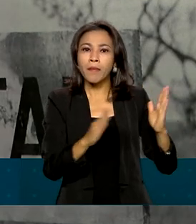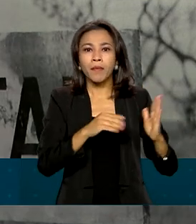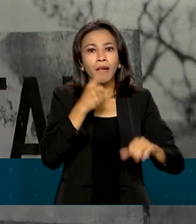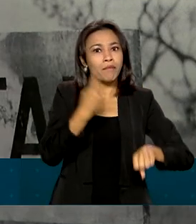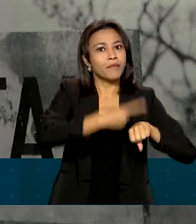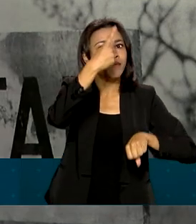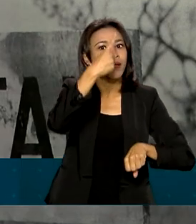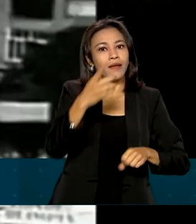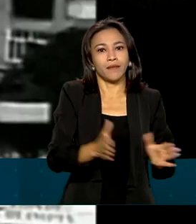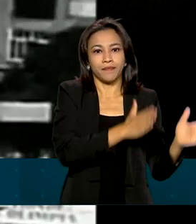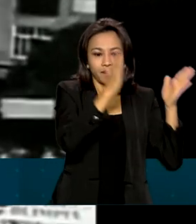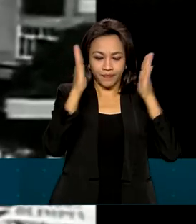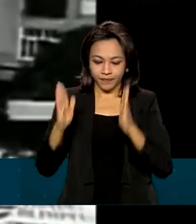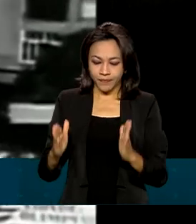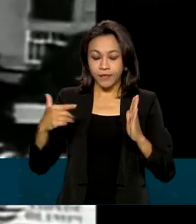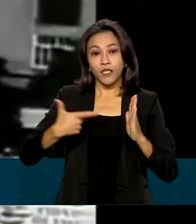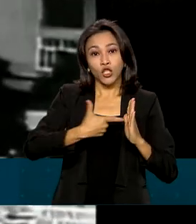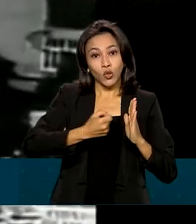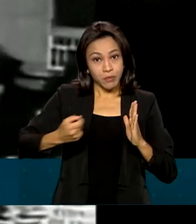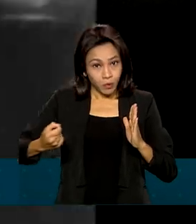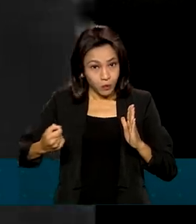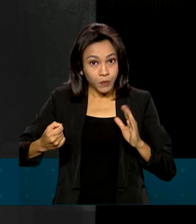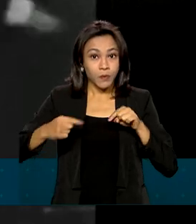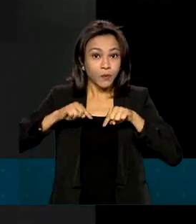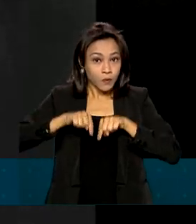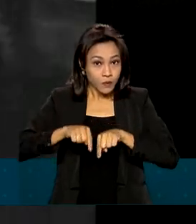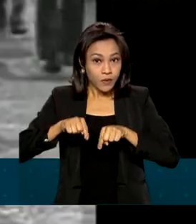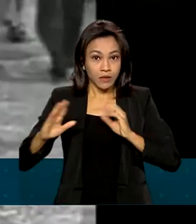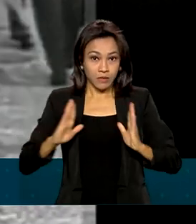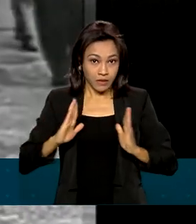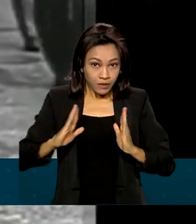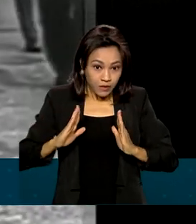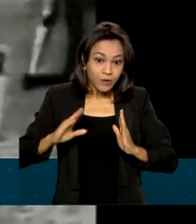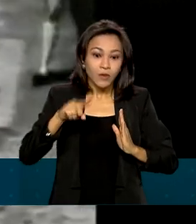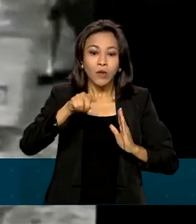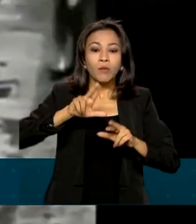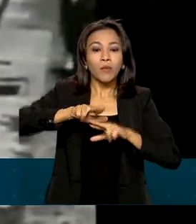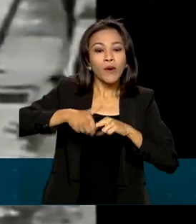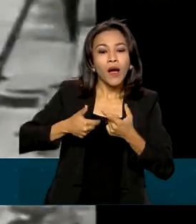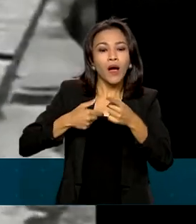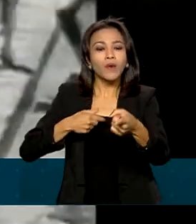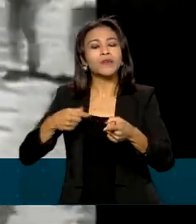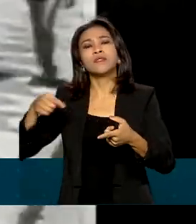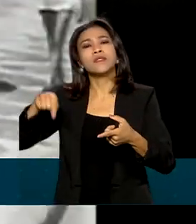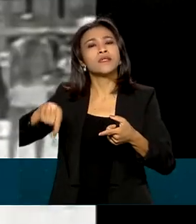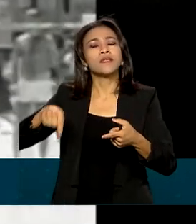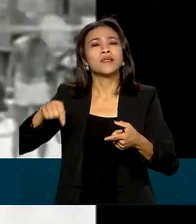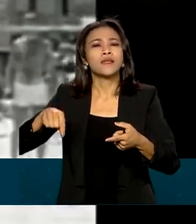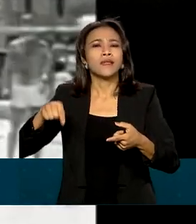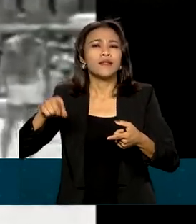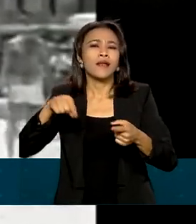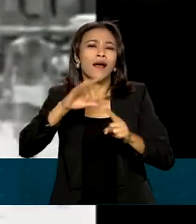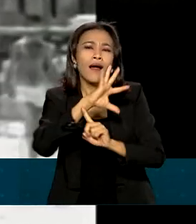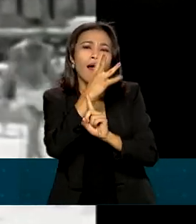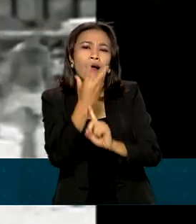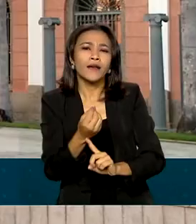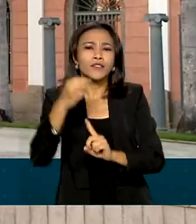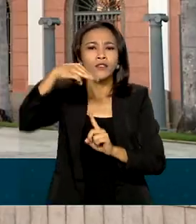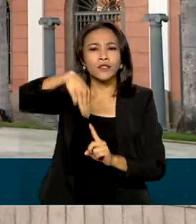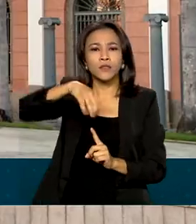então. E a década de 2000 é importante por conta da crise da Cinemateca do Museu de Arte Moderna do Rio de Janeiro.